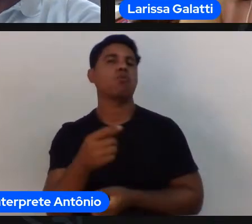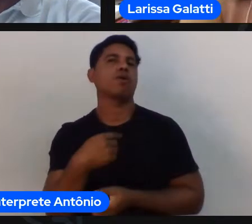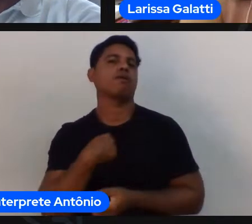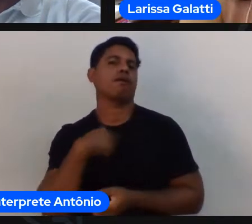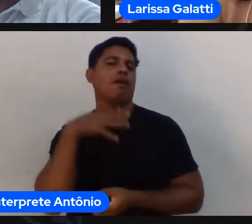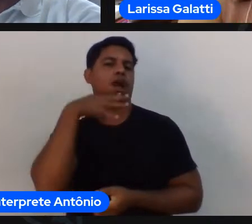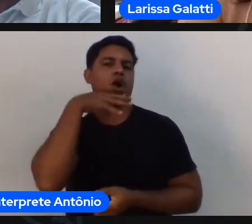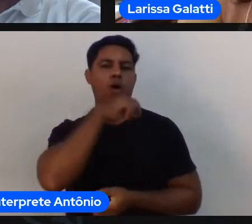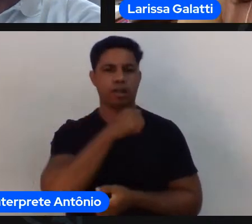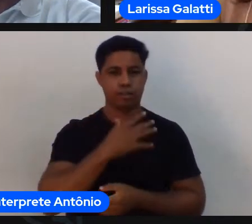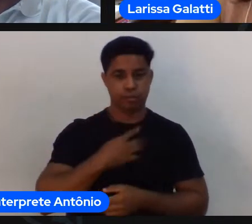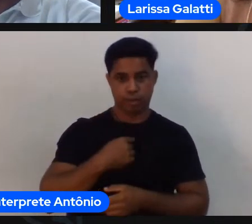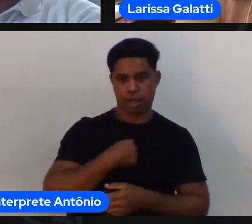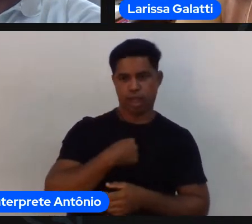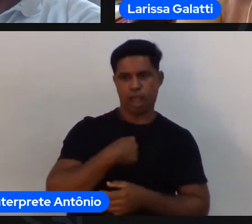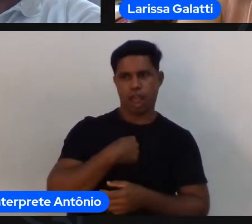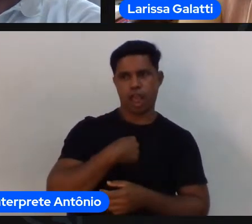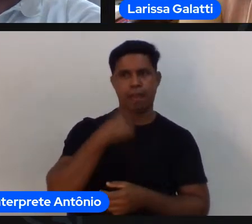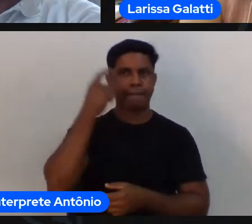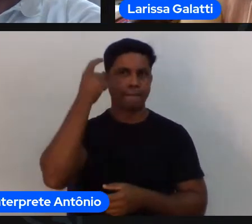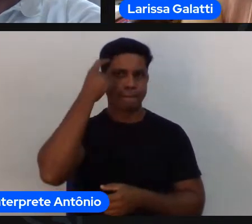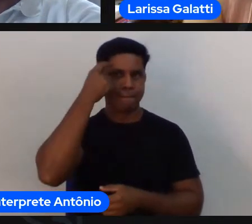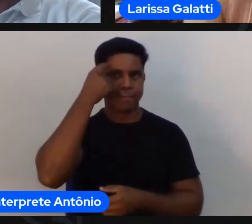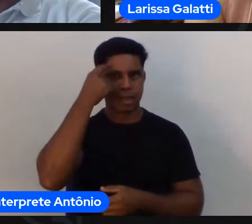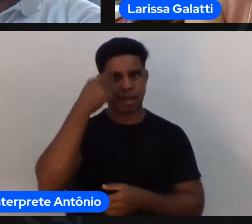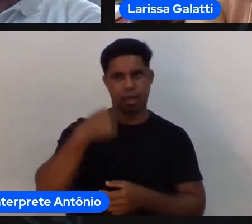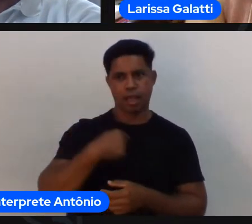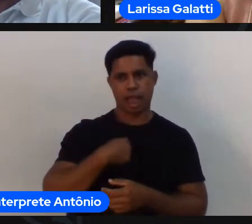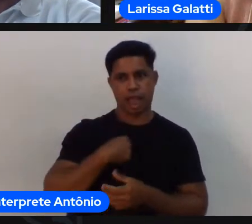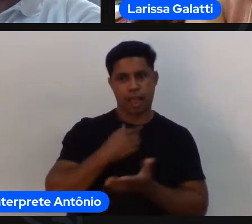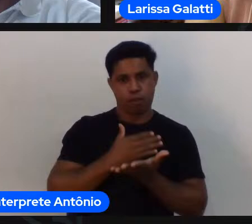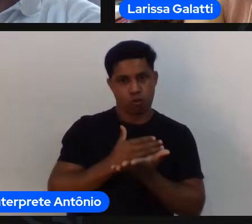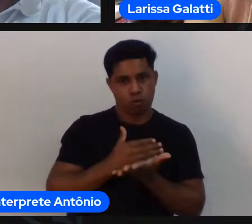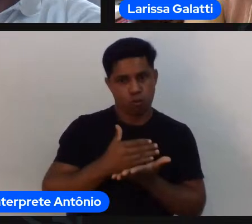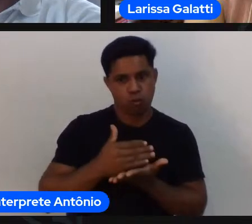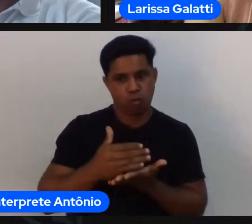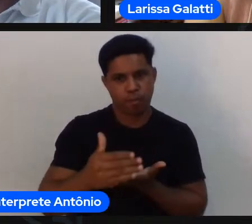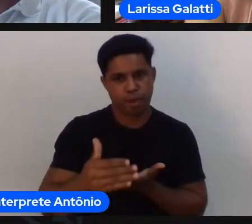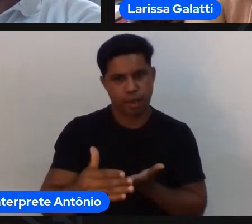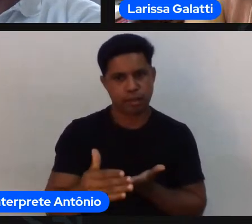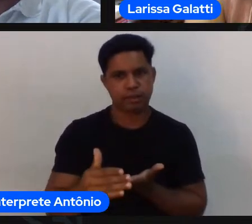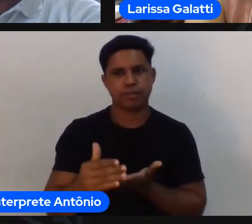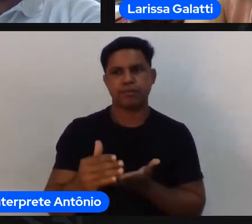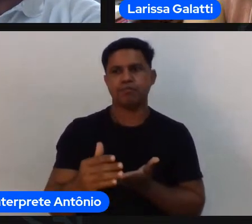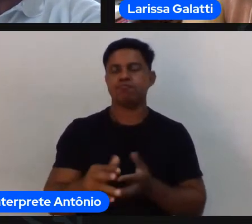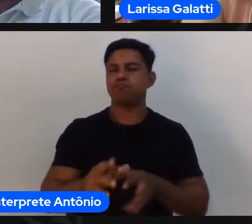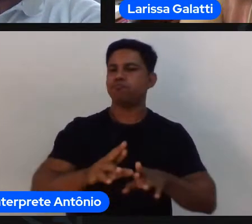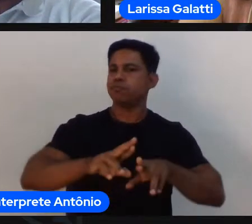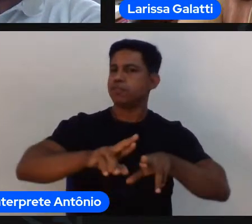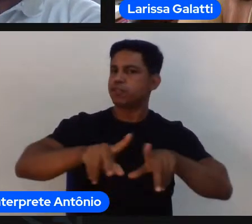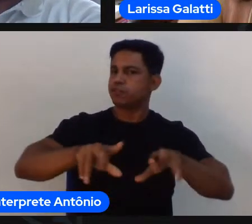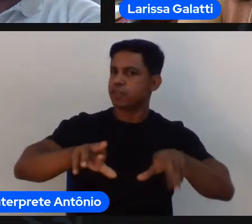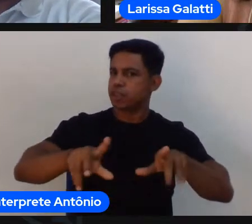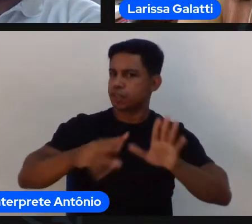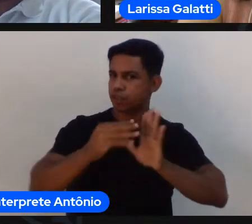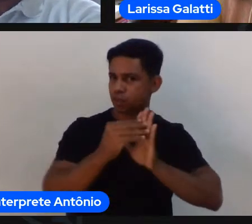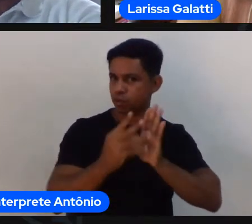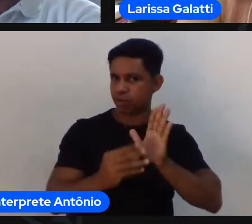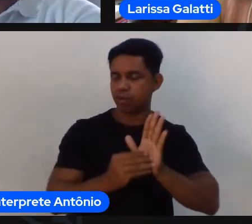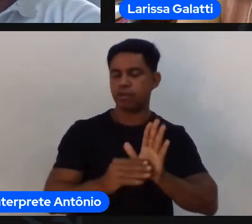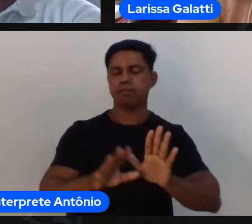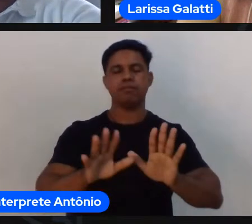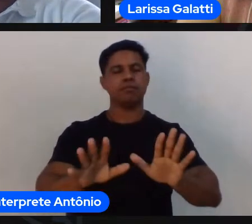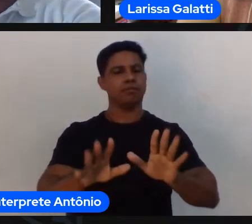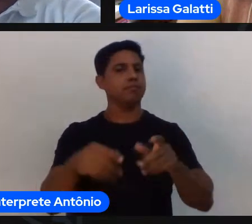do que nossa do que me favorece a partir do que um conjunto de pessoas em diferentes contextos conseguiram encontrar de evidências